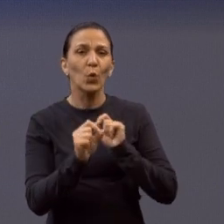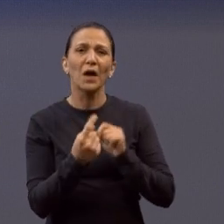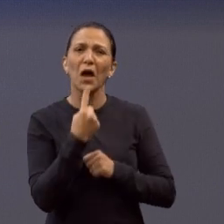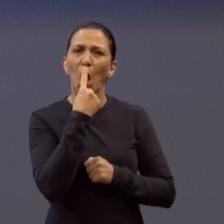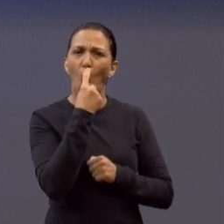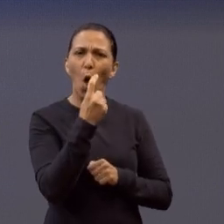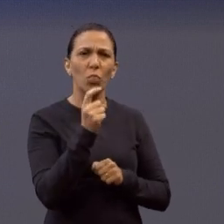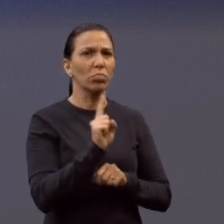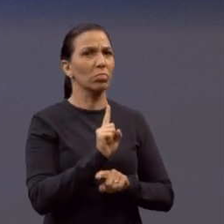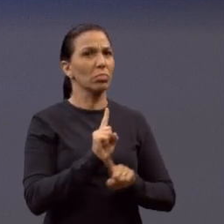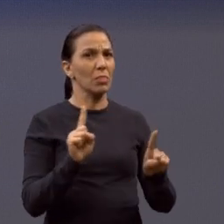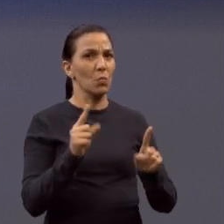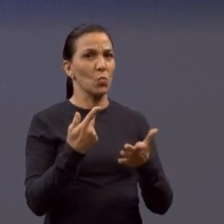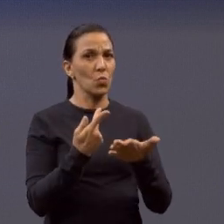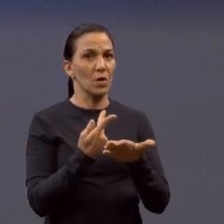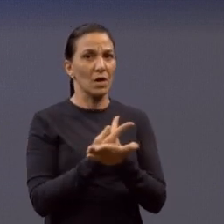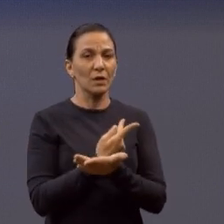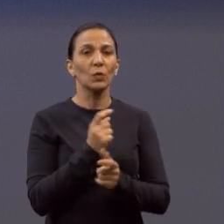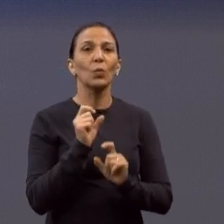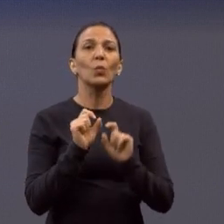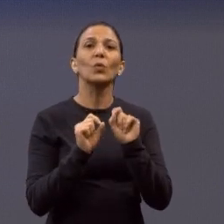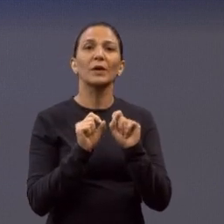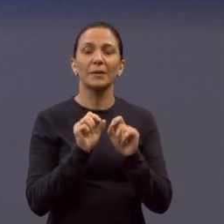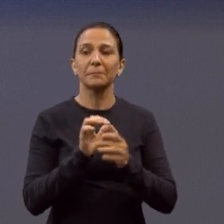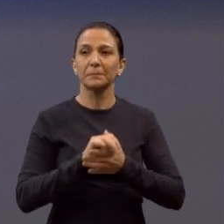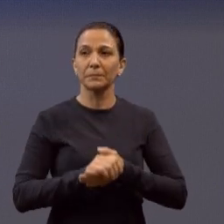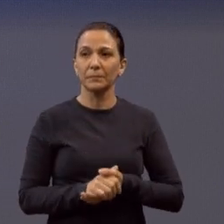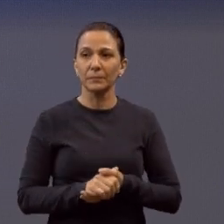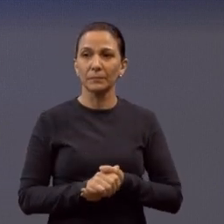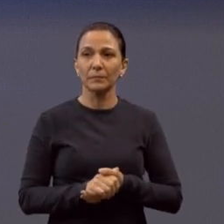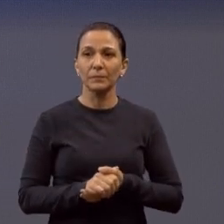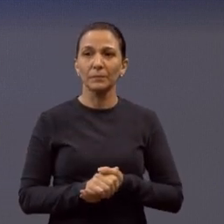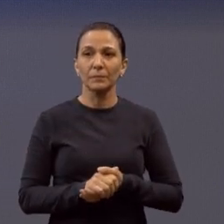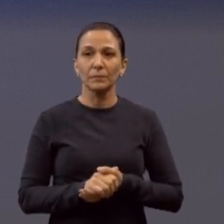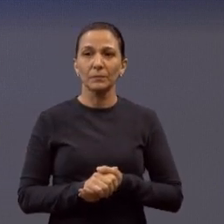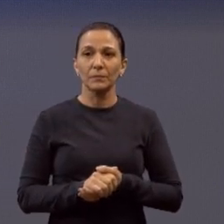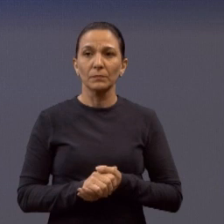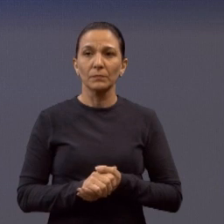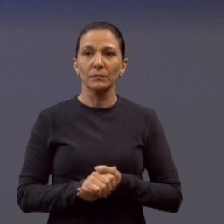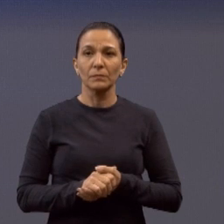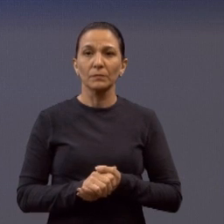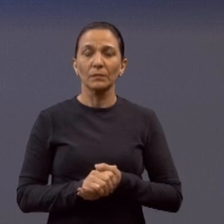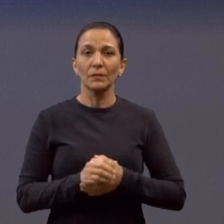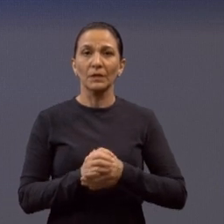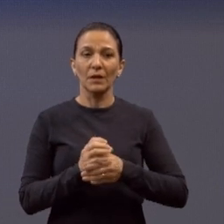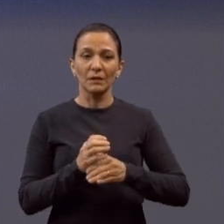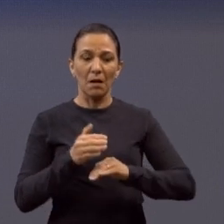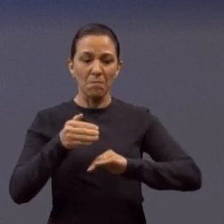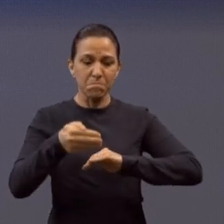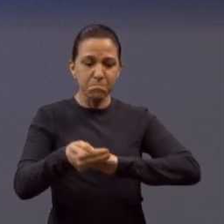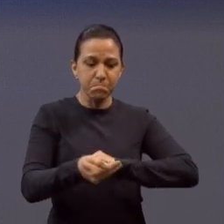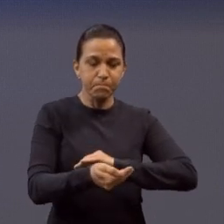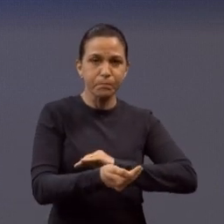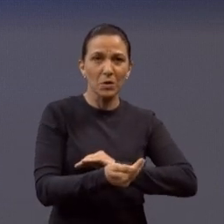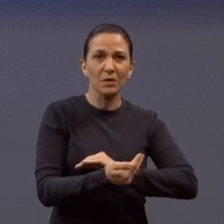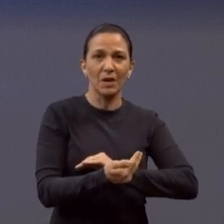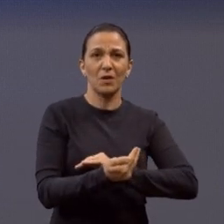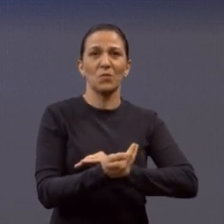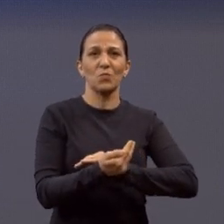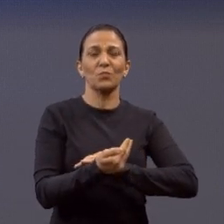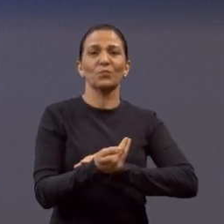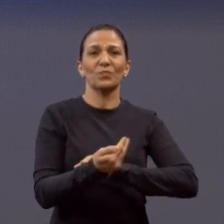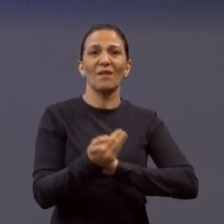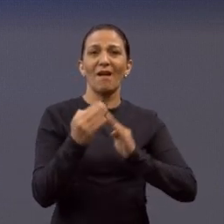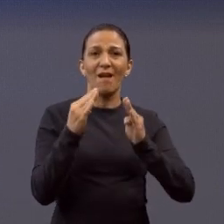era esgoto. O que vem acontecendo ali? Ao tamanho da cratera que está na frente do portão de